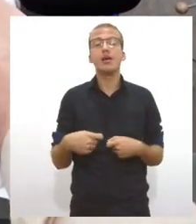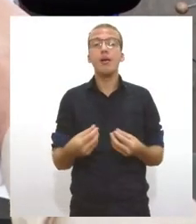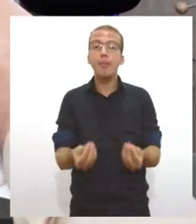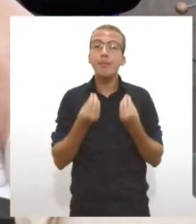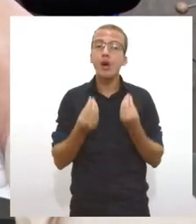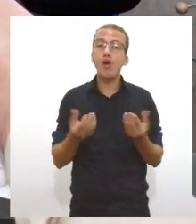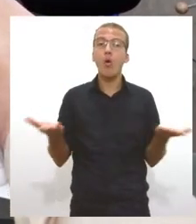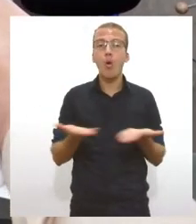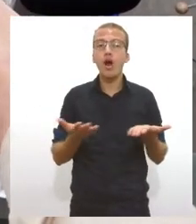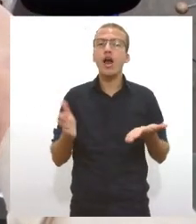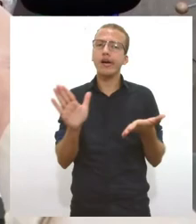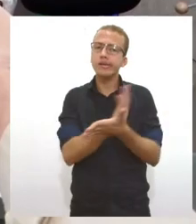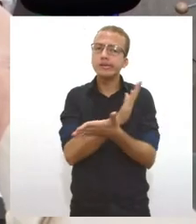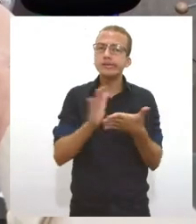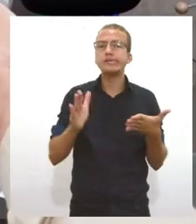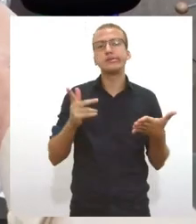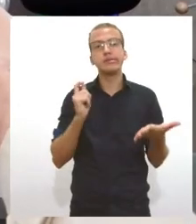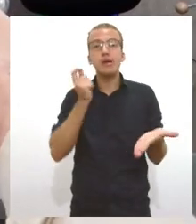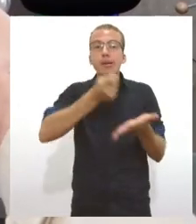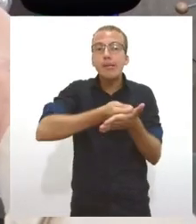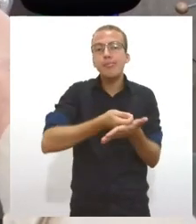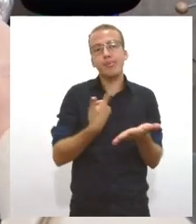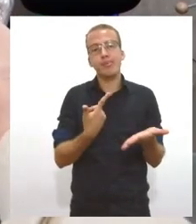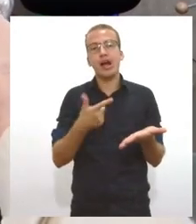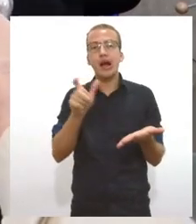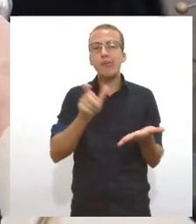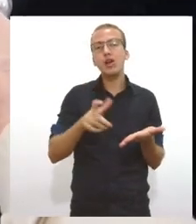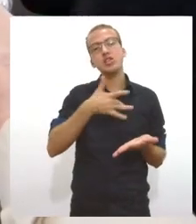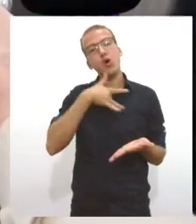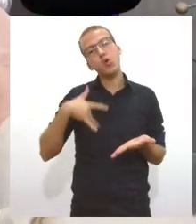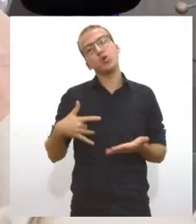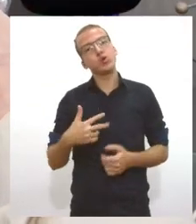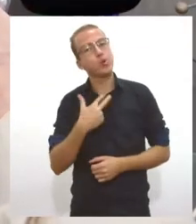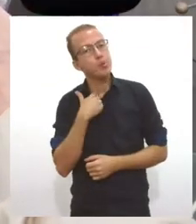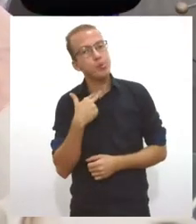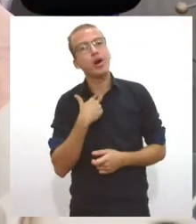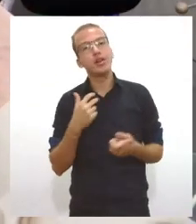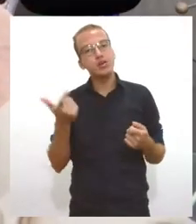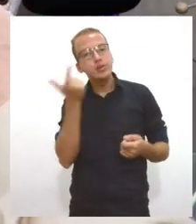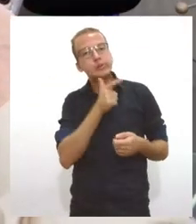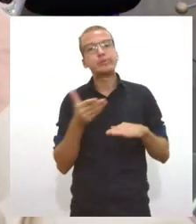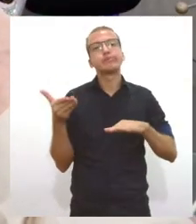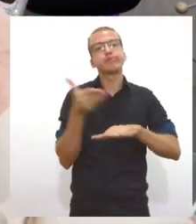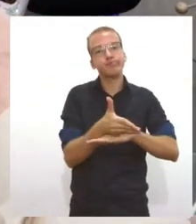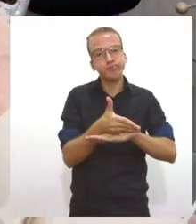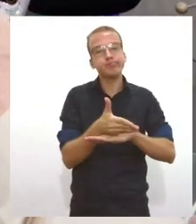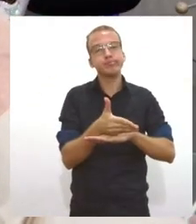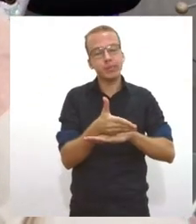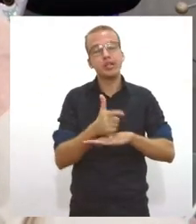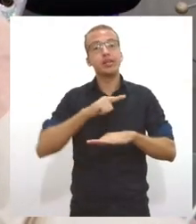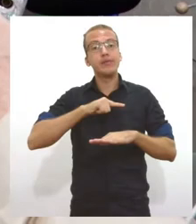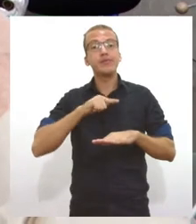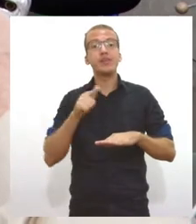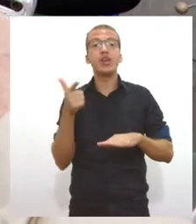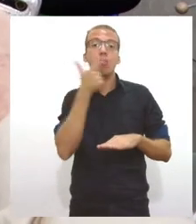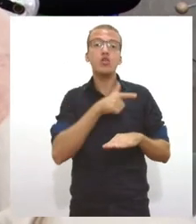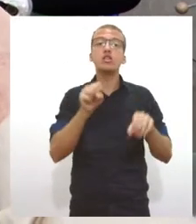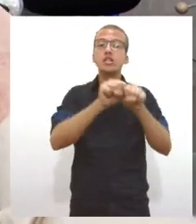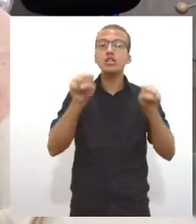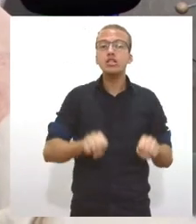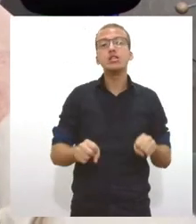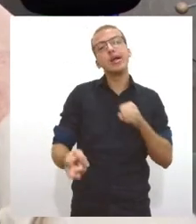podem pagar um plano de saúde possam participar e possam ter um plano de saúde que lhe dê um pouco de